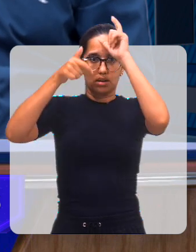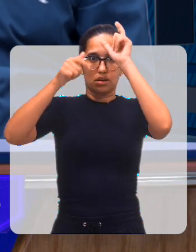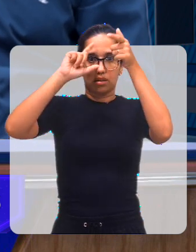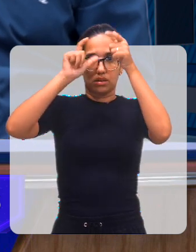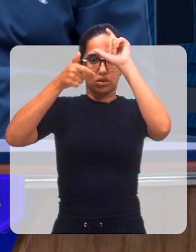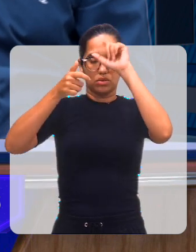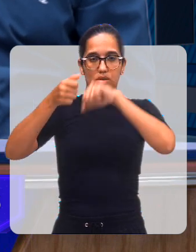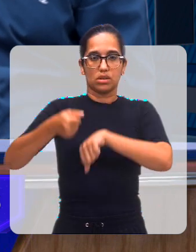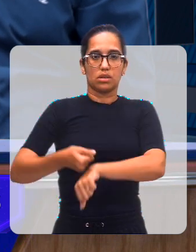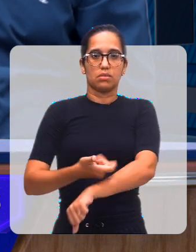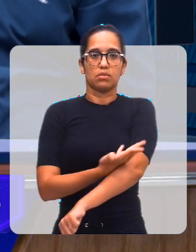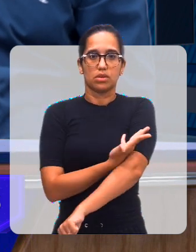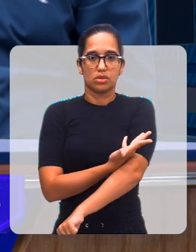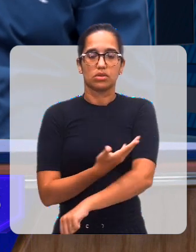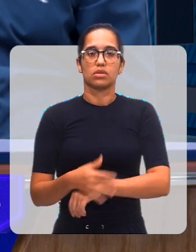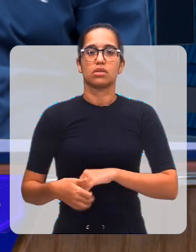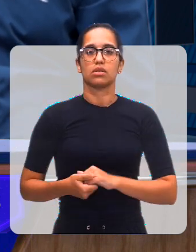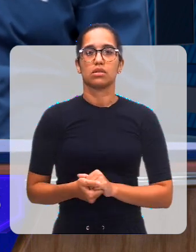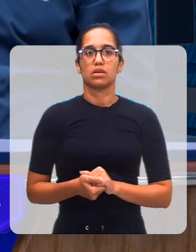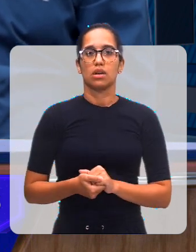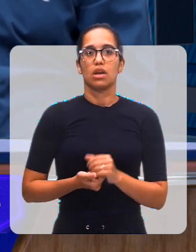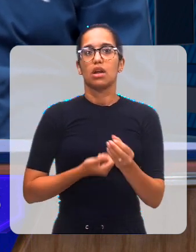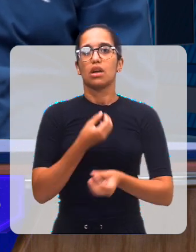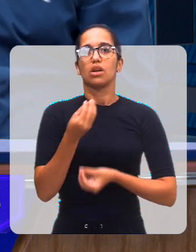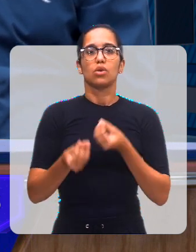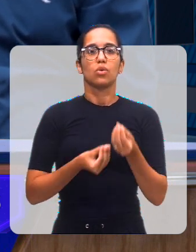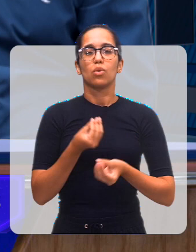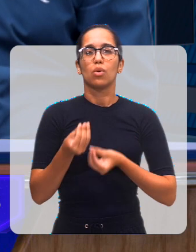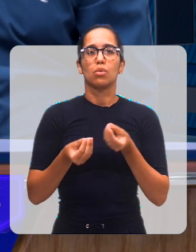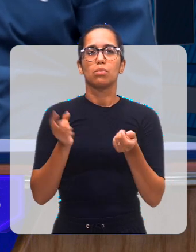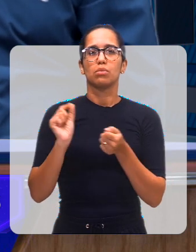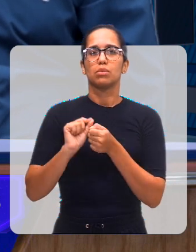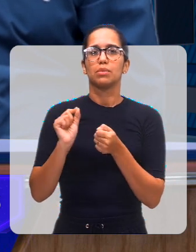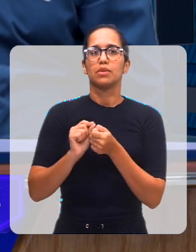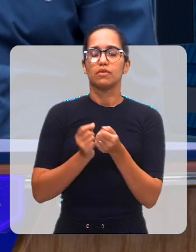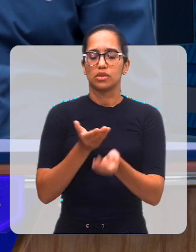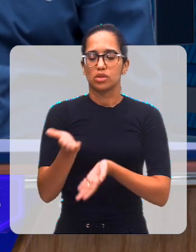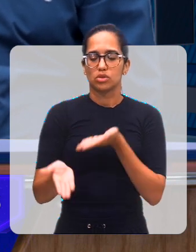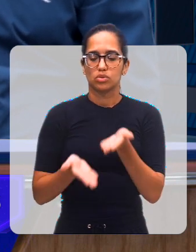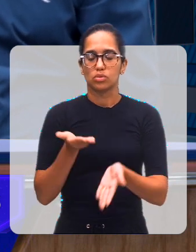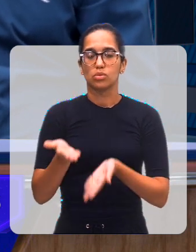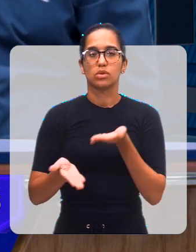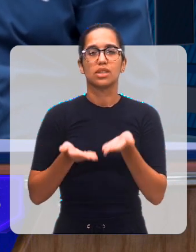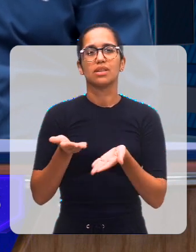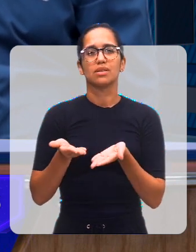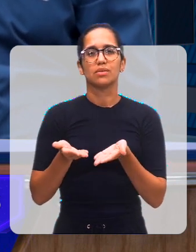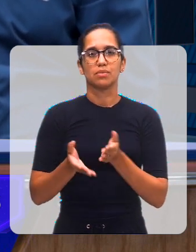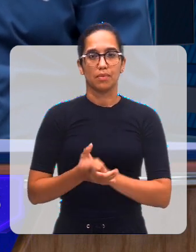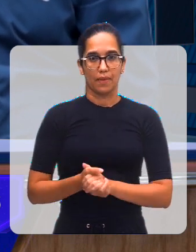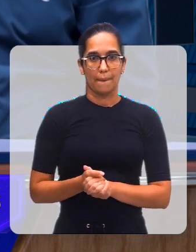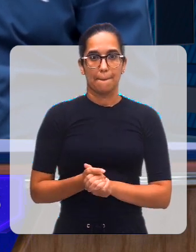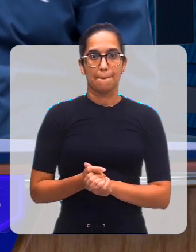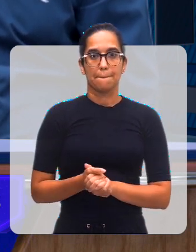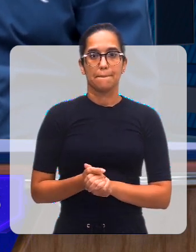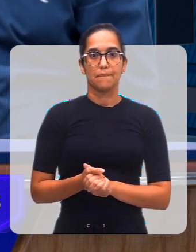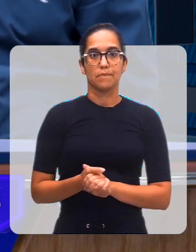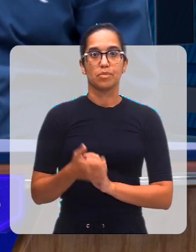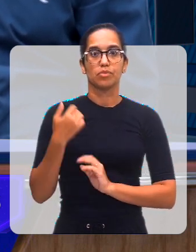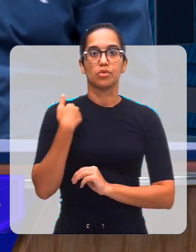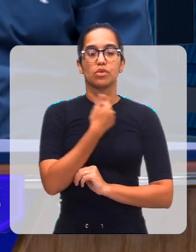bem como transtornos emocionais. E de que forma é feito esse atendimento? O CEMAM,